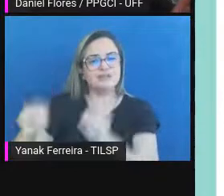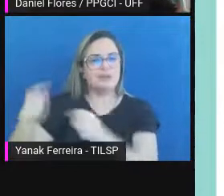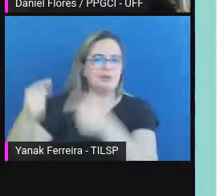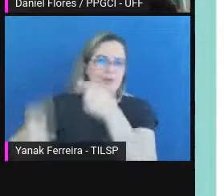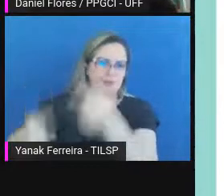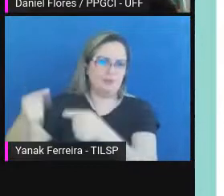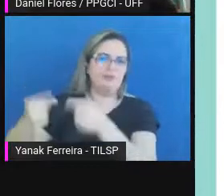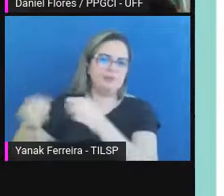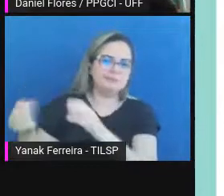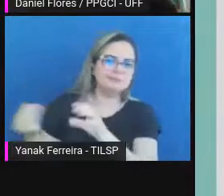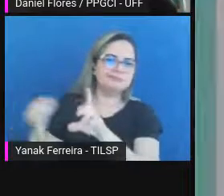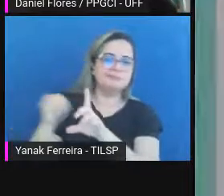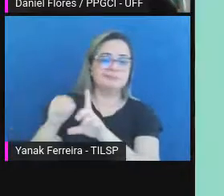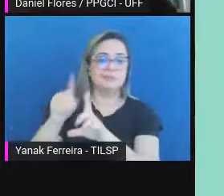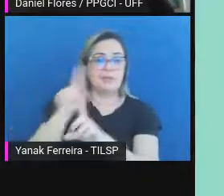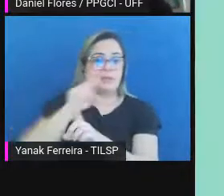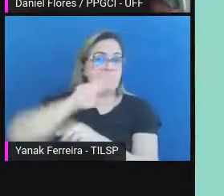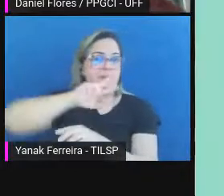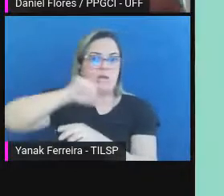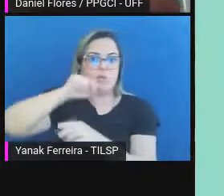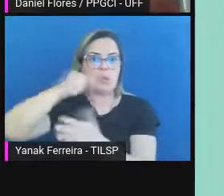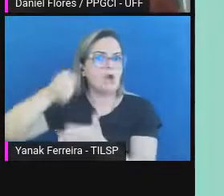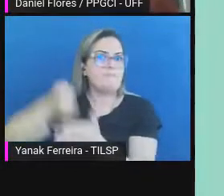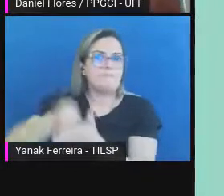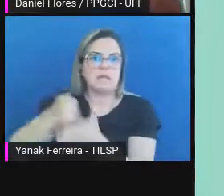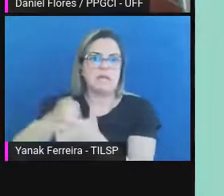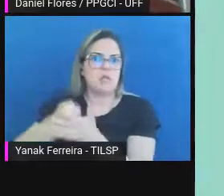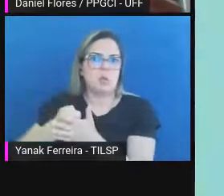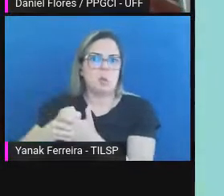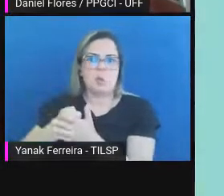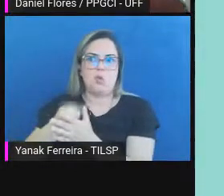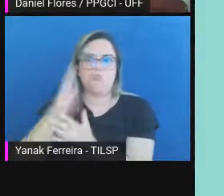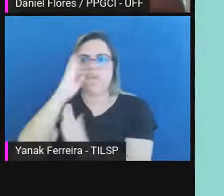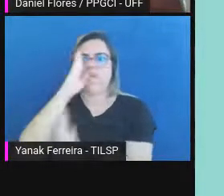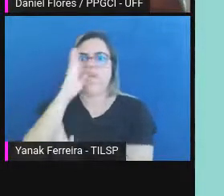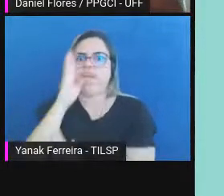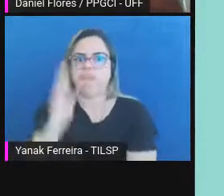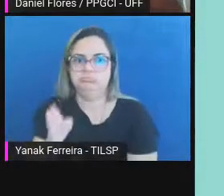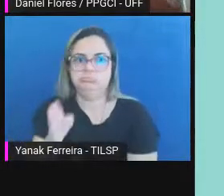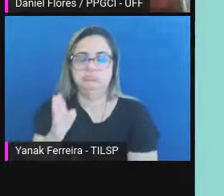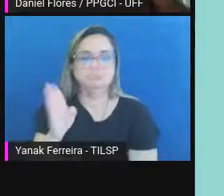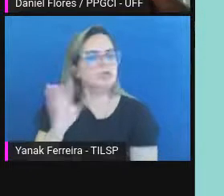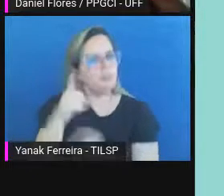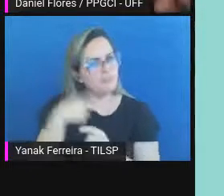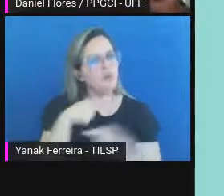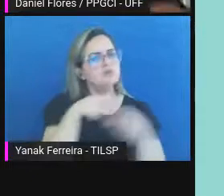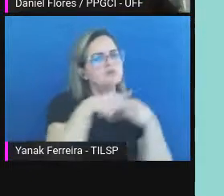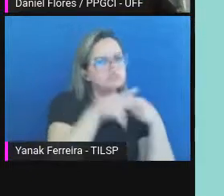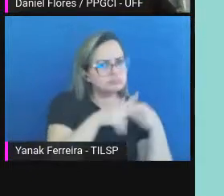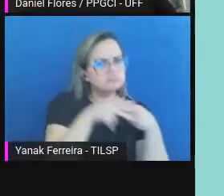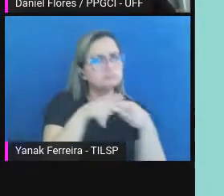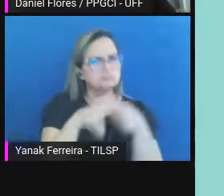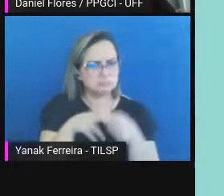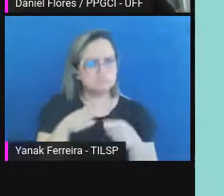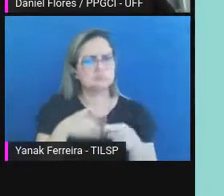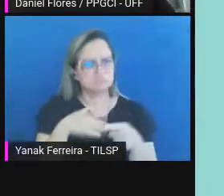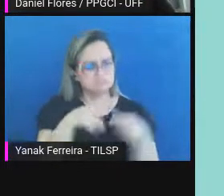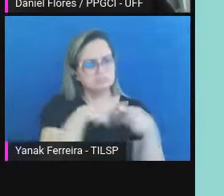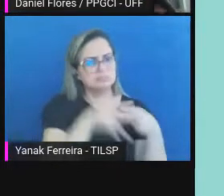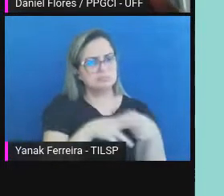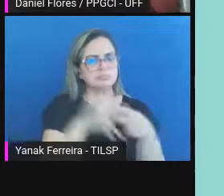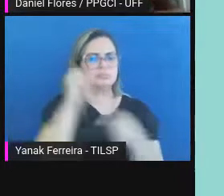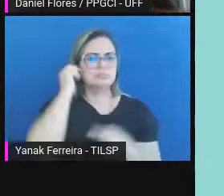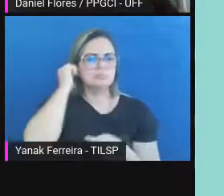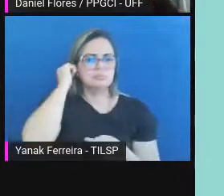não é camisa de força, eu posso alterar a minha política. Vejam que isto é uma preservação digital sistêmica,